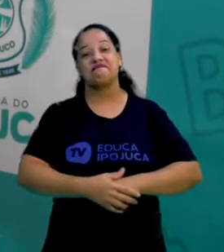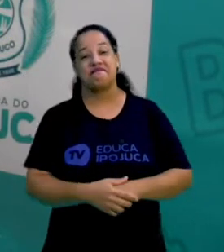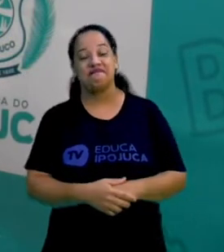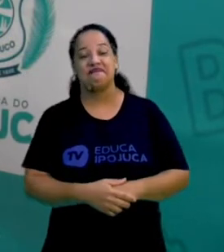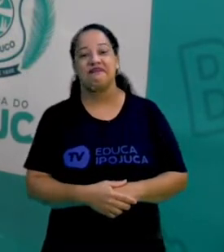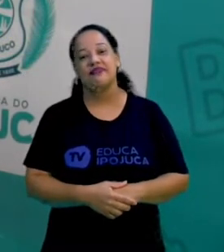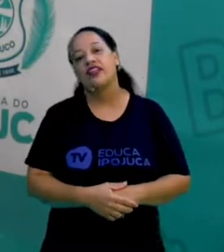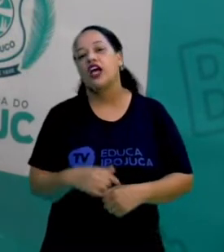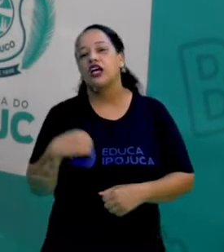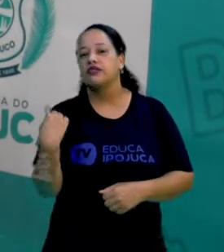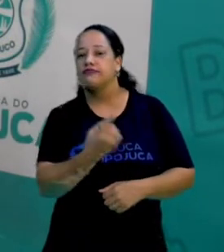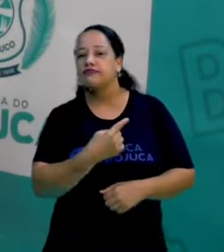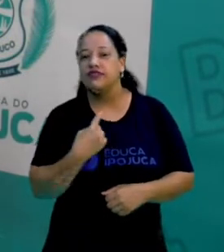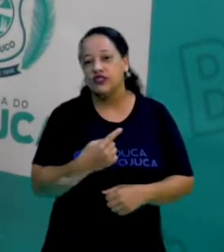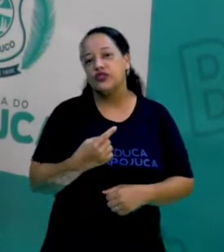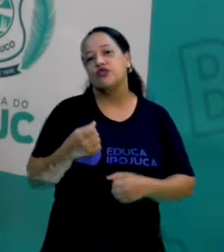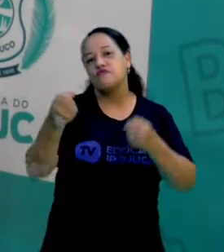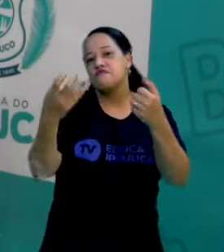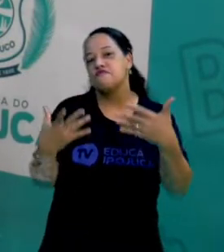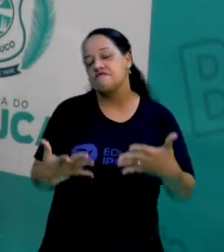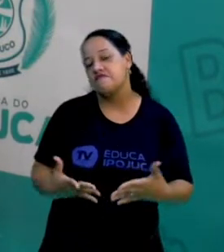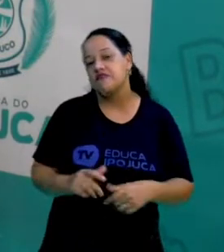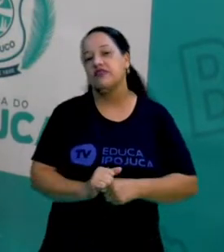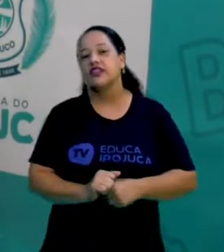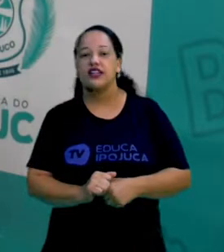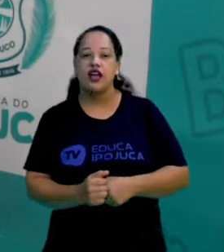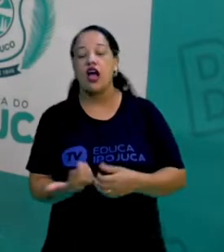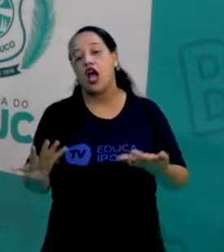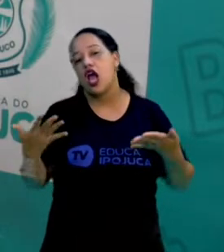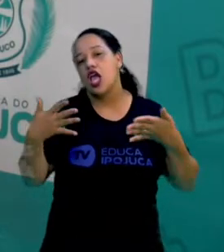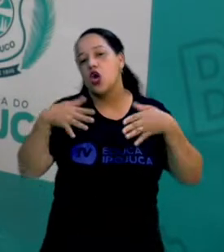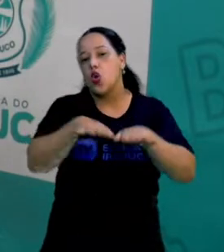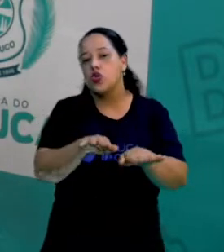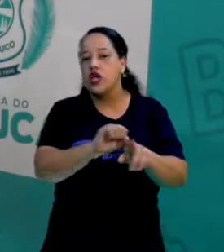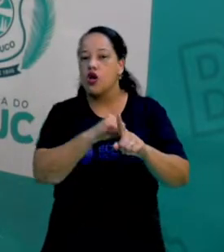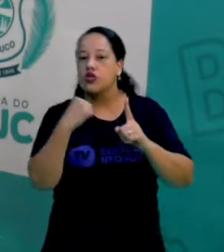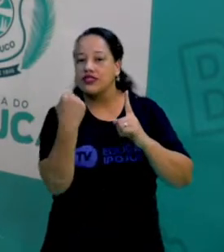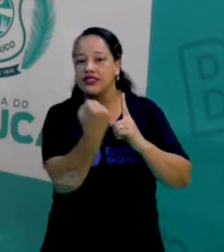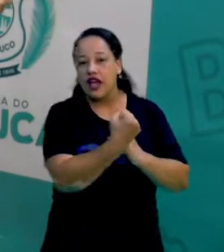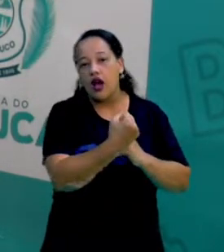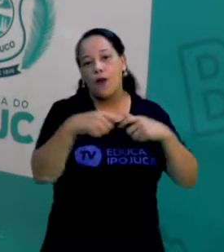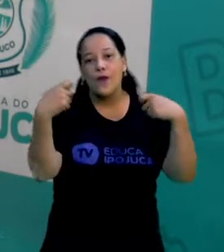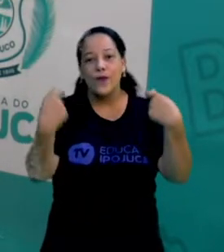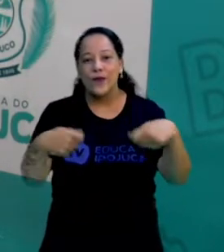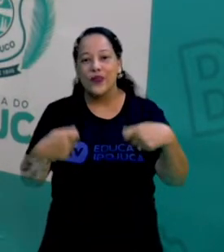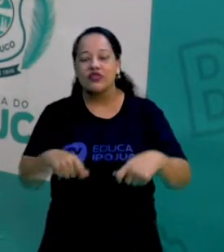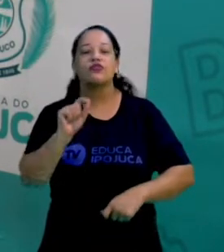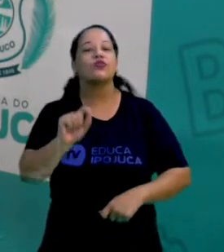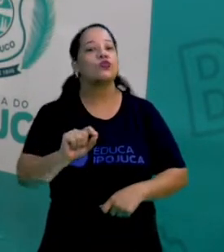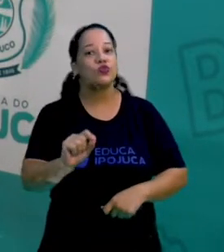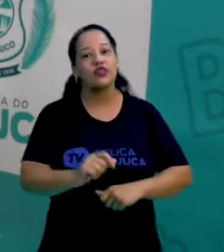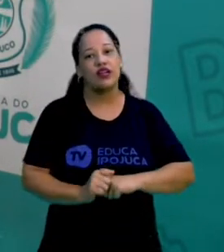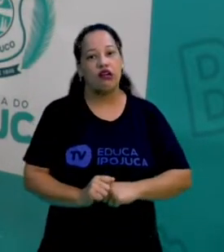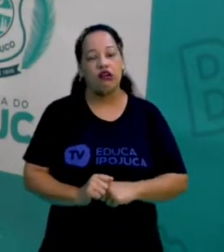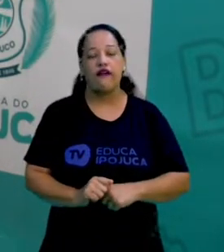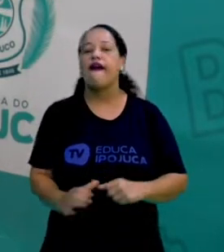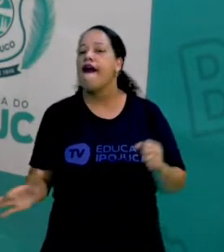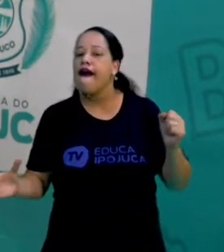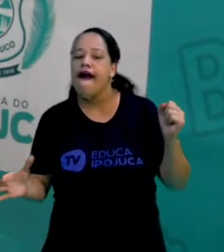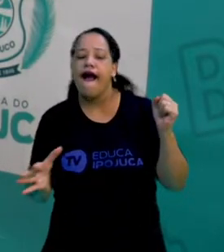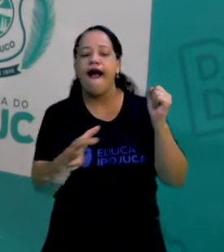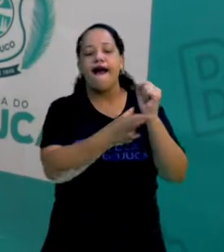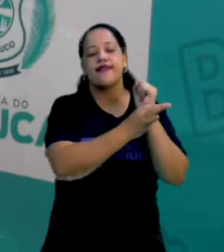para a gente falar de inclusão social, a gente tem que saber quem está garantido